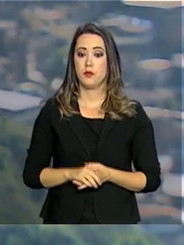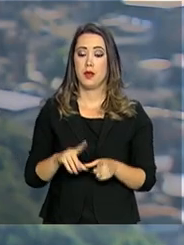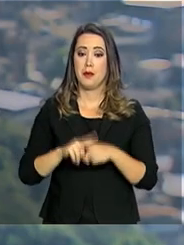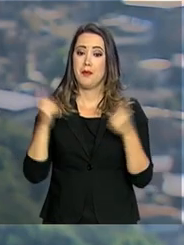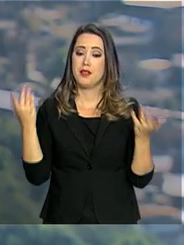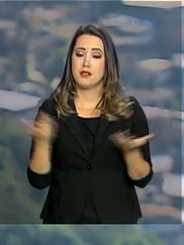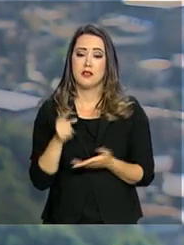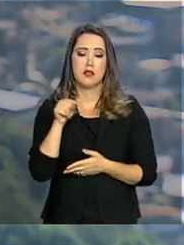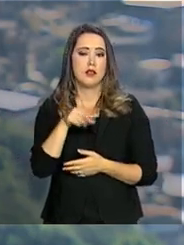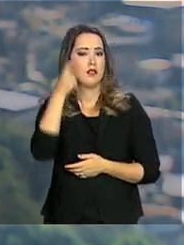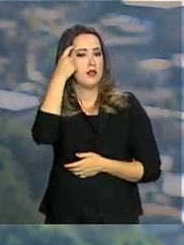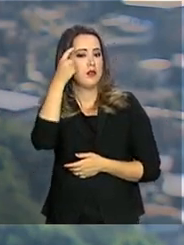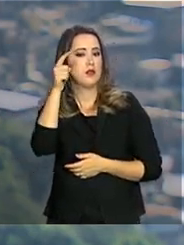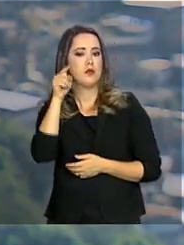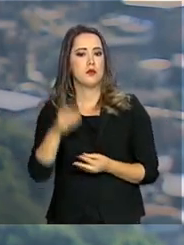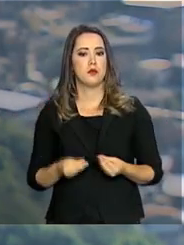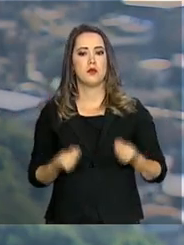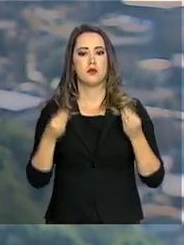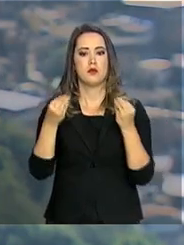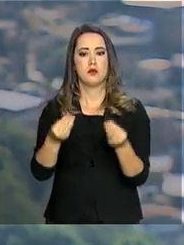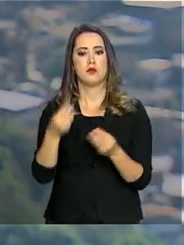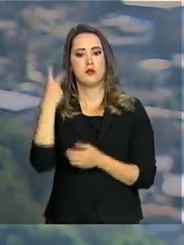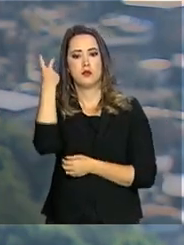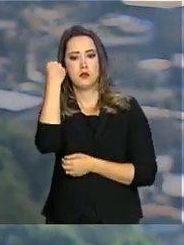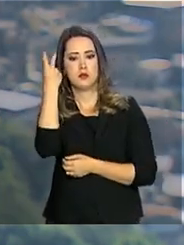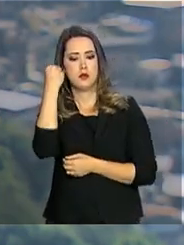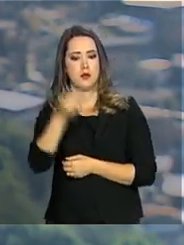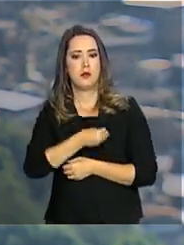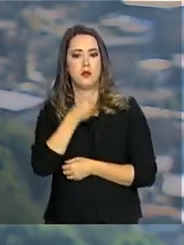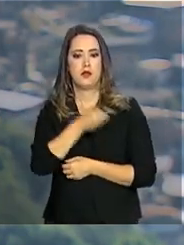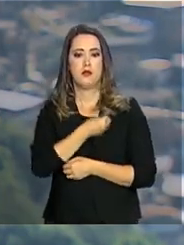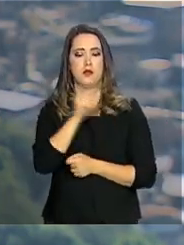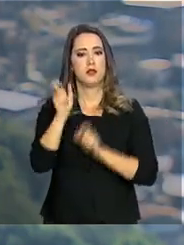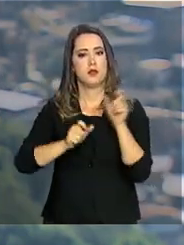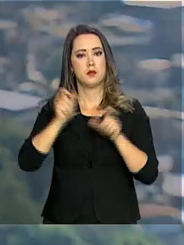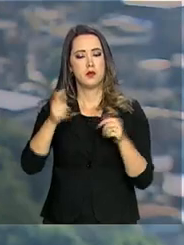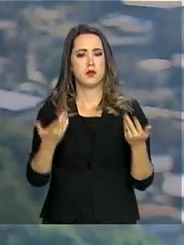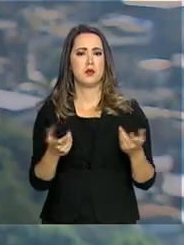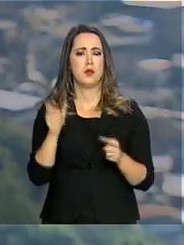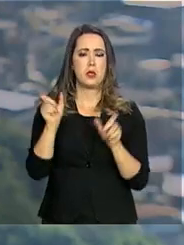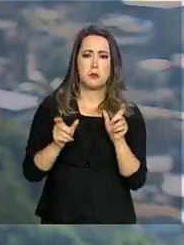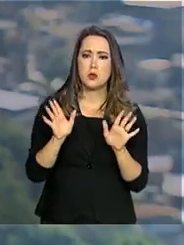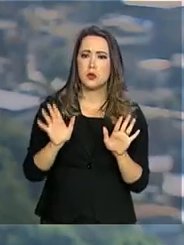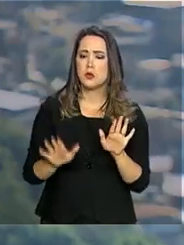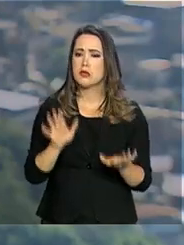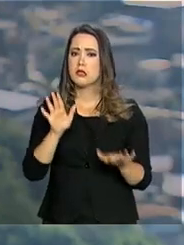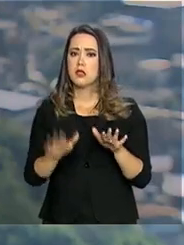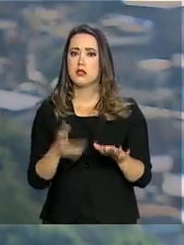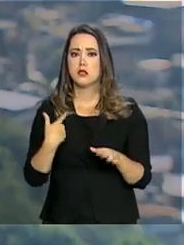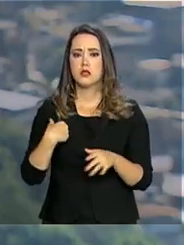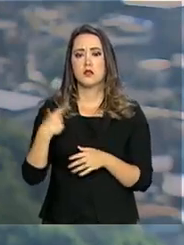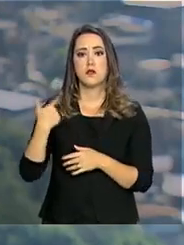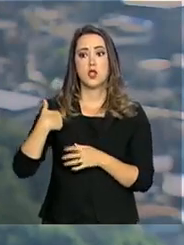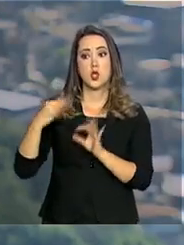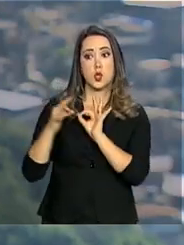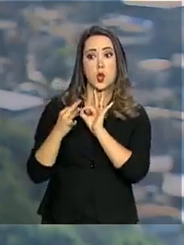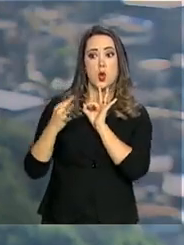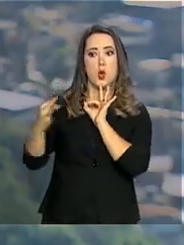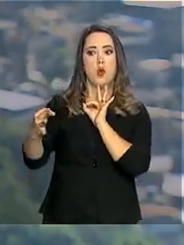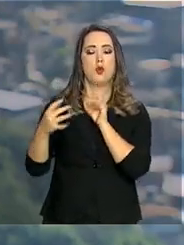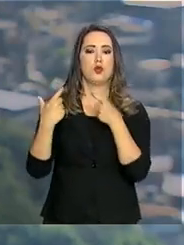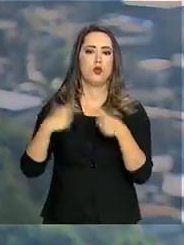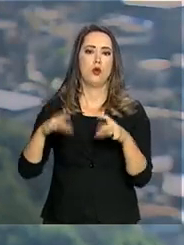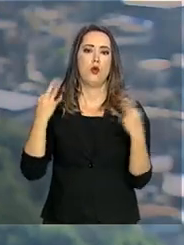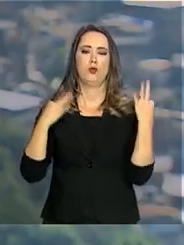aqui foi pensada como forma de trazer normalidade para a vida do Carioca. Pessoas que muitas vezes passam longe dos pontos turísticos,